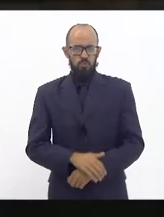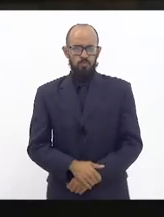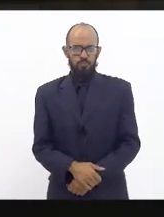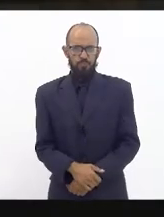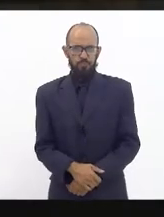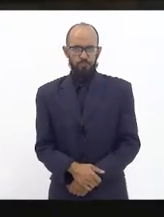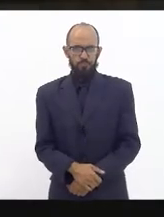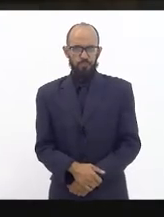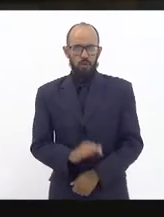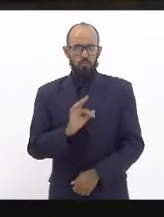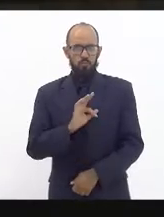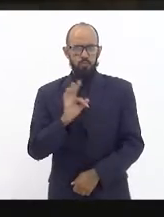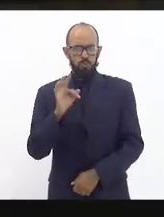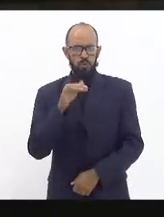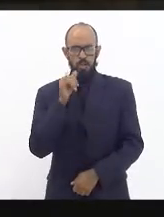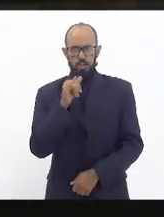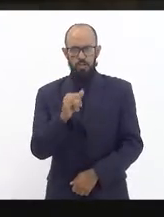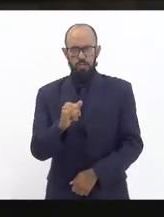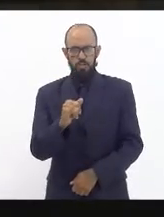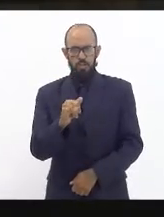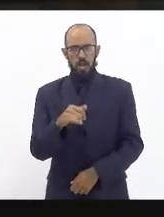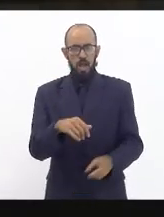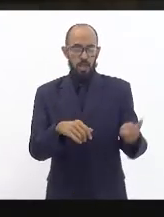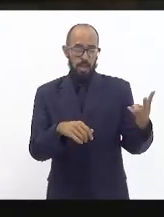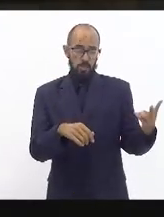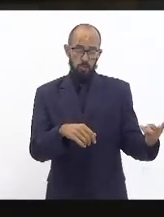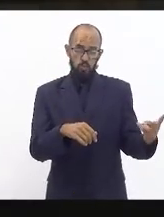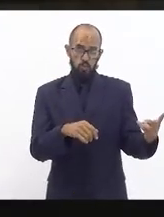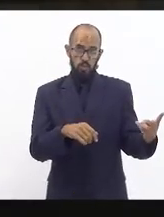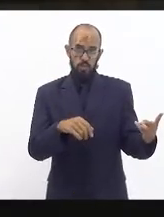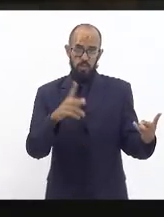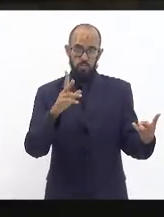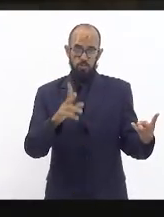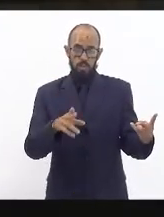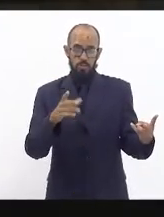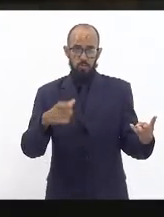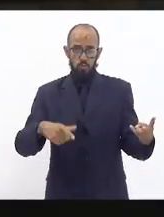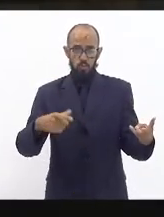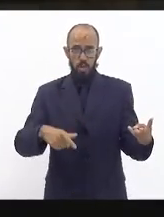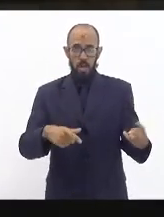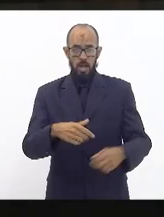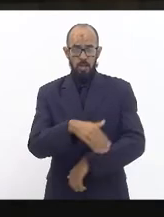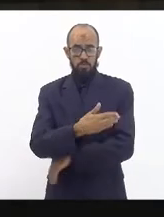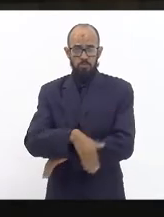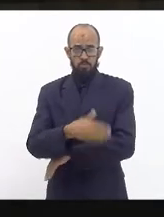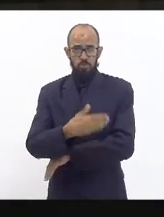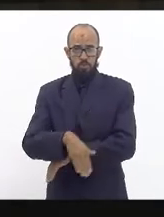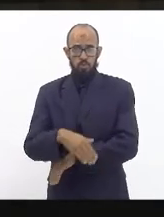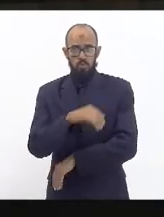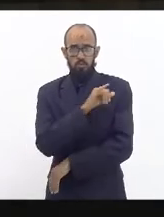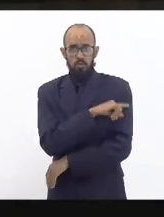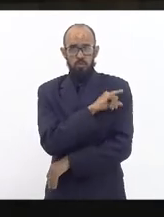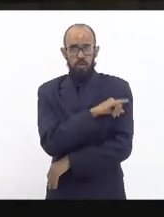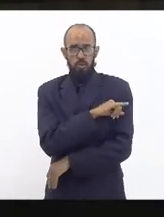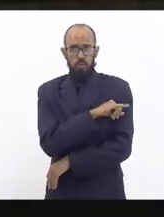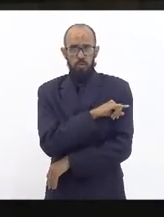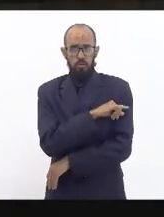Futura Energia estão ambas sediadas no mesmo endereço da cidade do Rio de Janeiro esse fato é importante para enteremos as tragédias